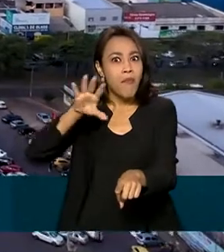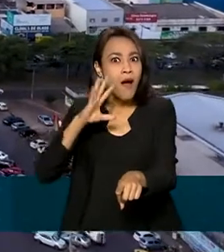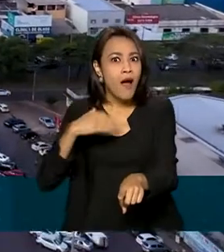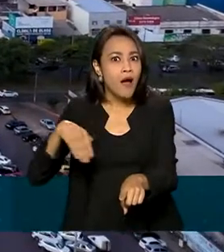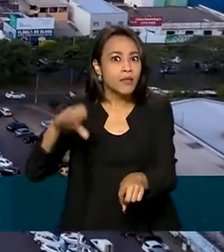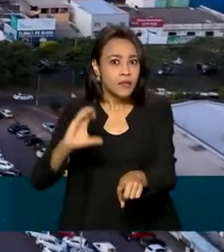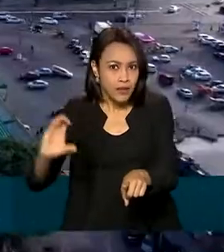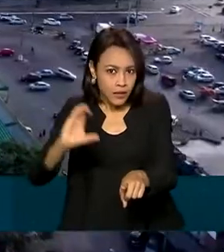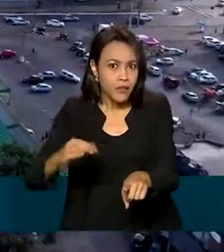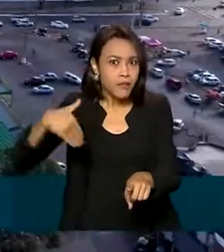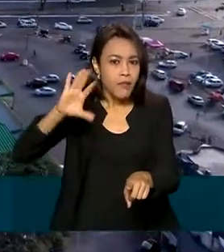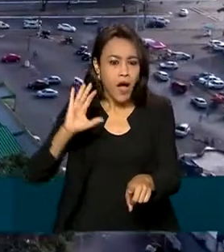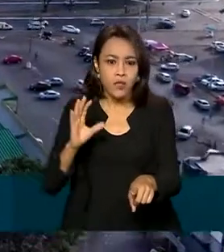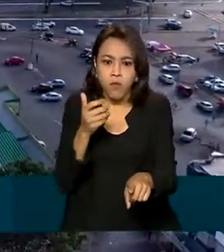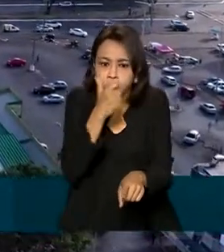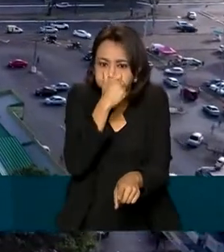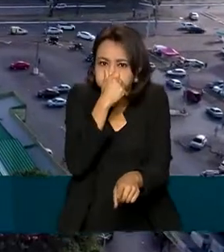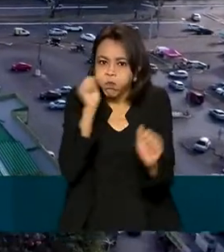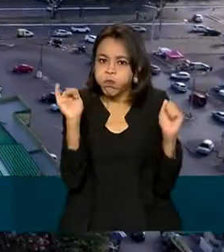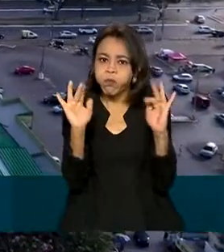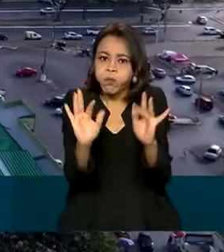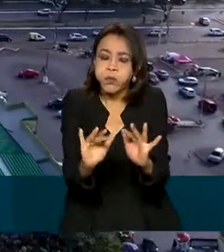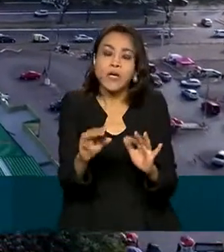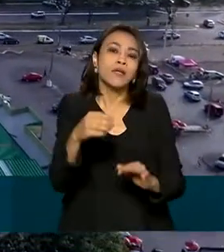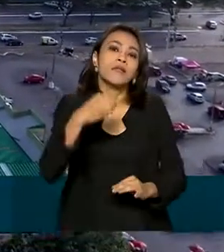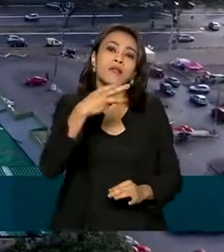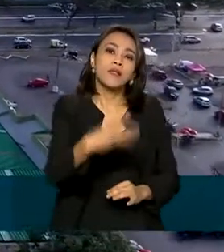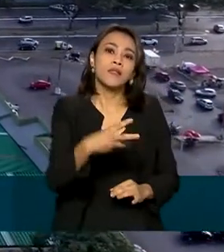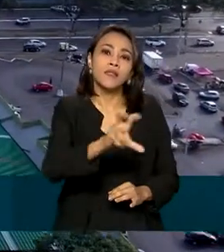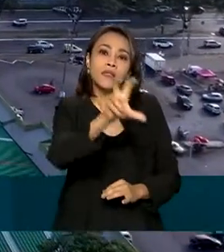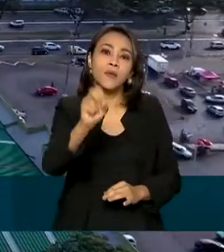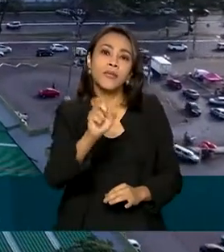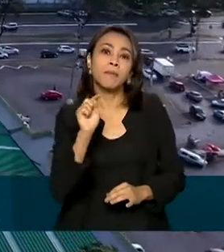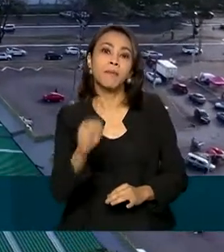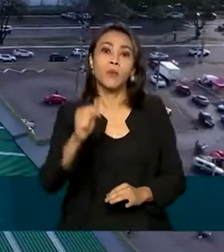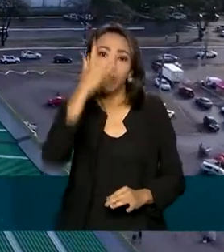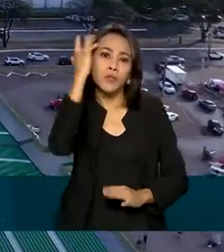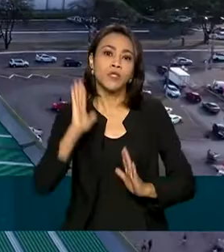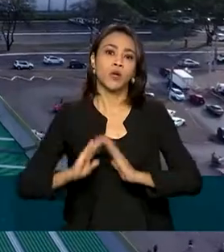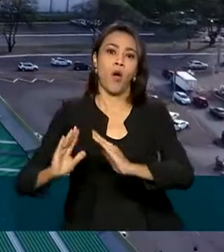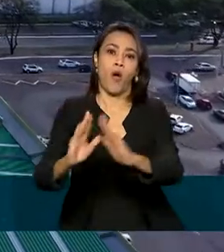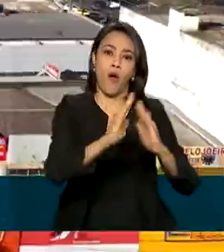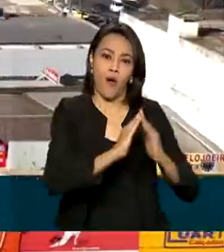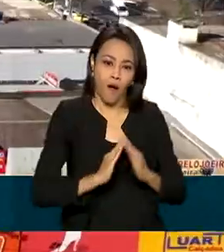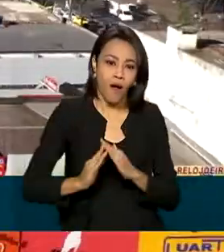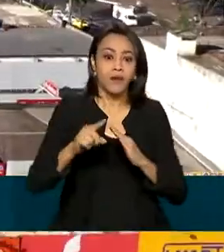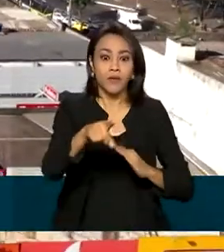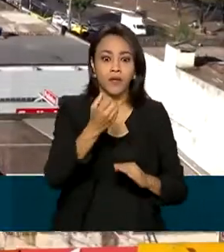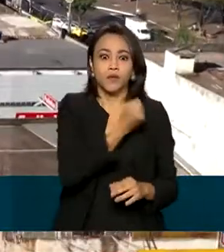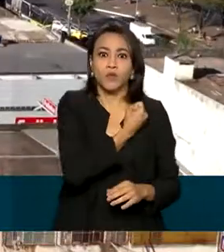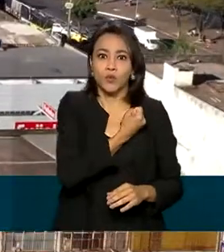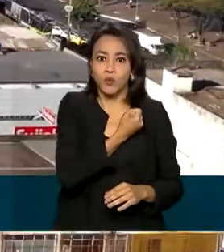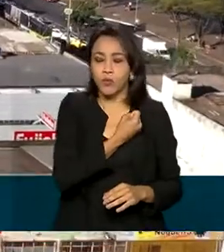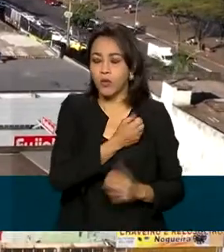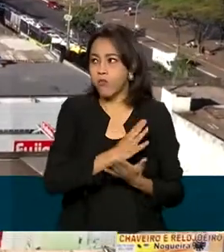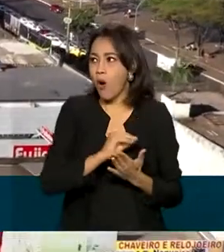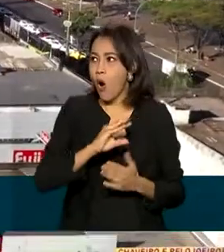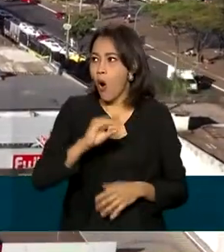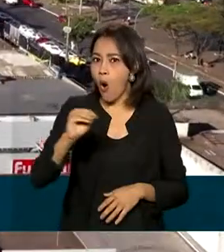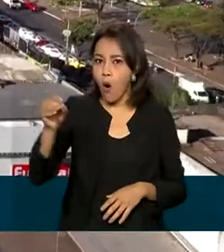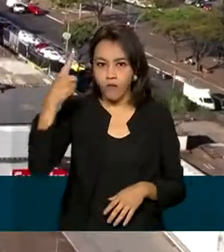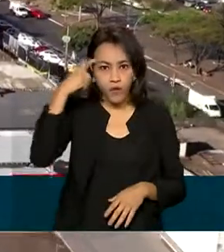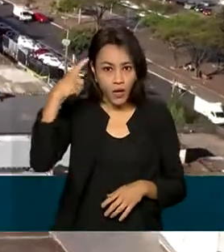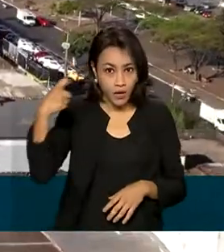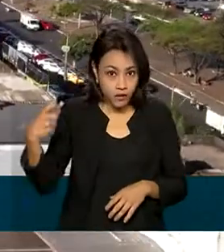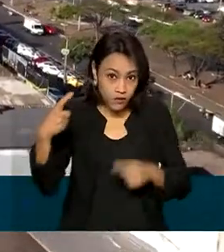do Distrito Federal, com mais de 350 mil habitantes. O local também concentra altos números de violência. Só